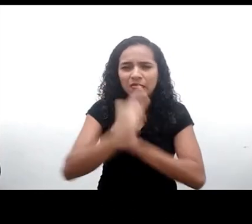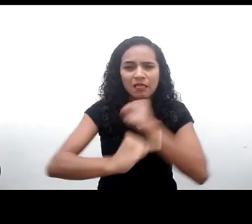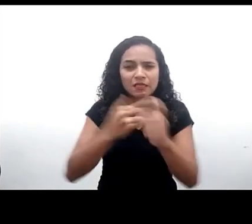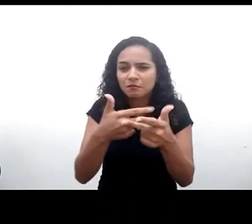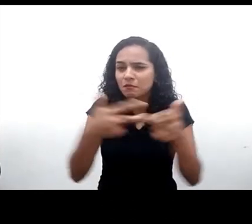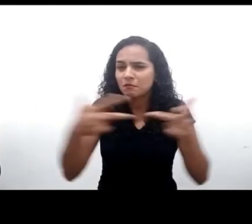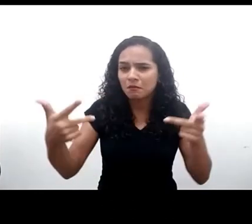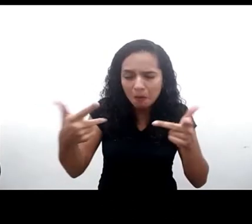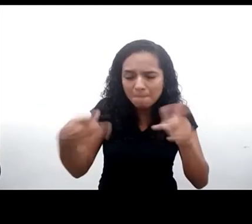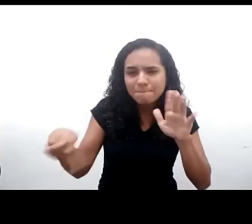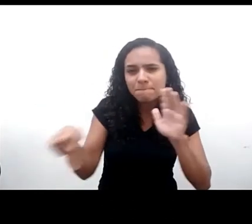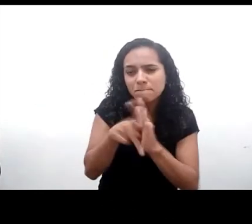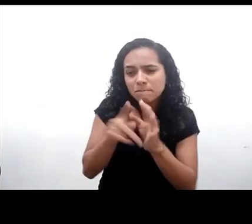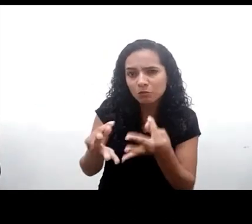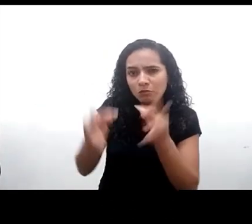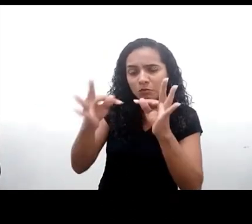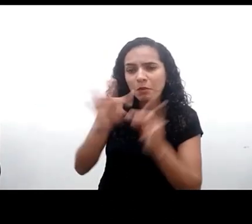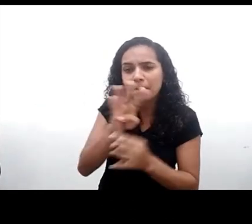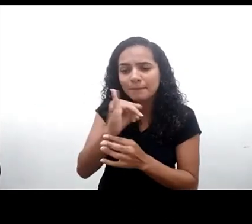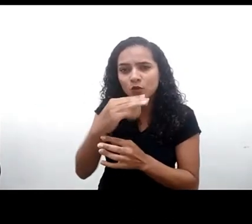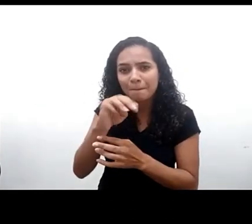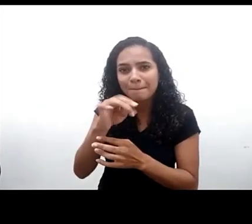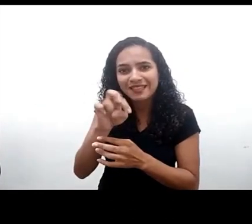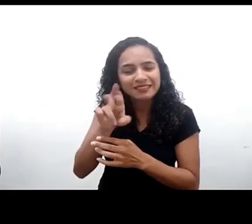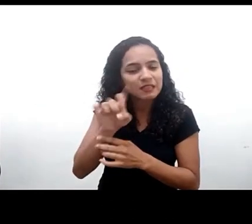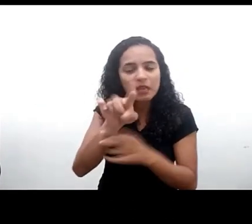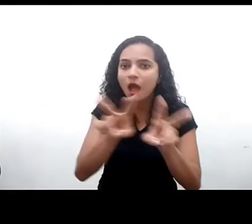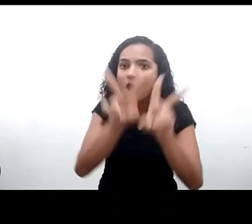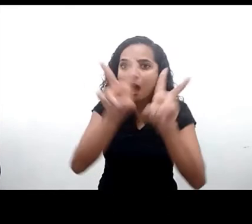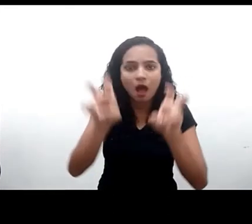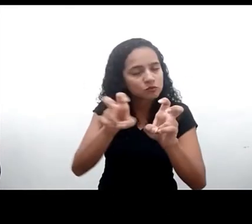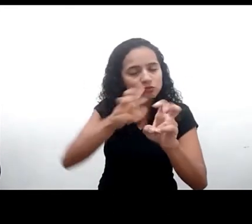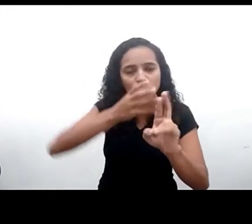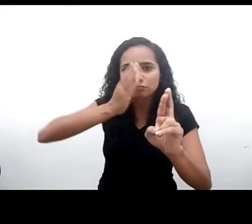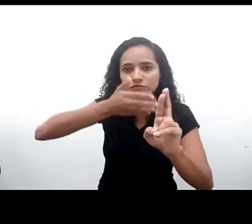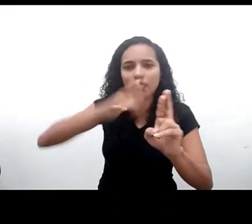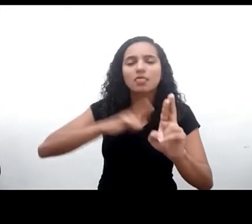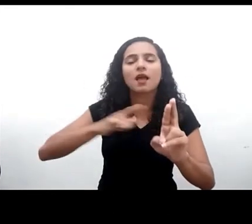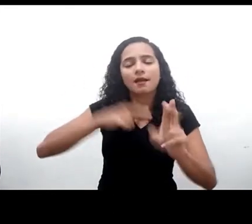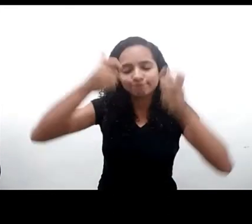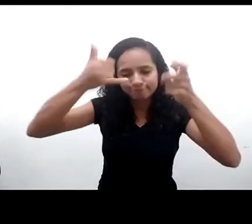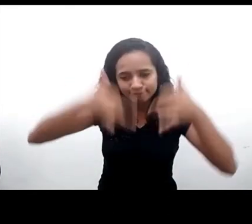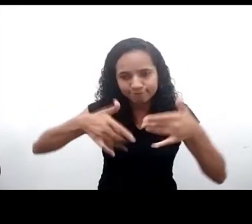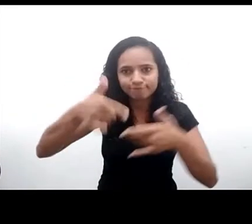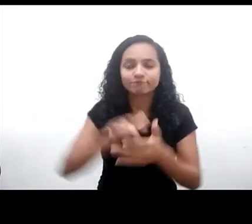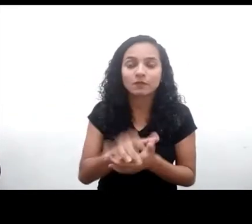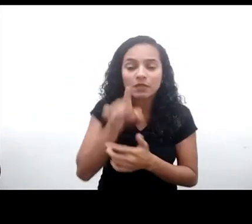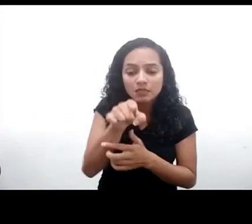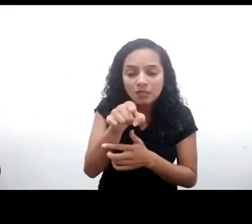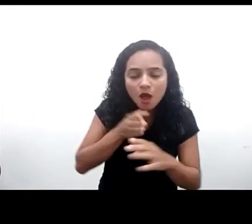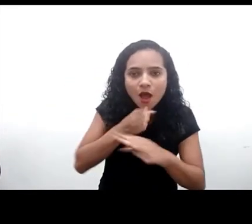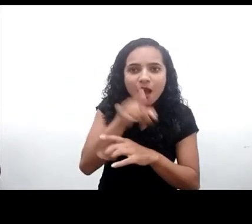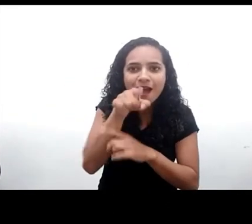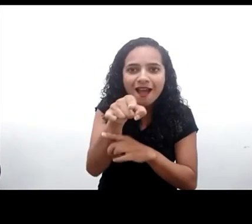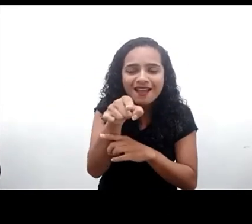sistemas automatizados e biometria, estão entre os assuntos também tratados pelo programa. Foi por meio do Criança e Consumo que nós, do Instituto